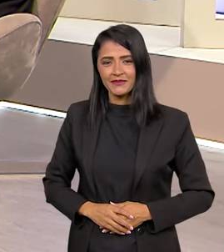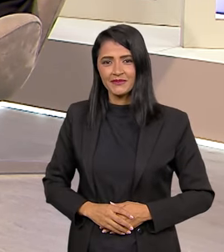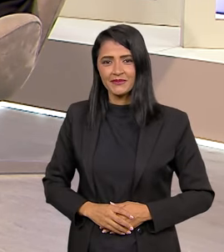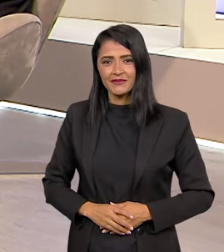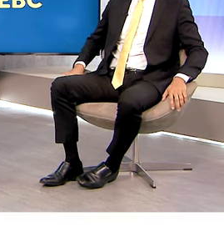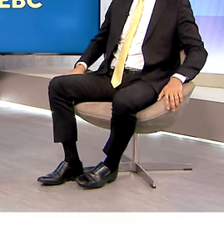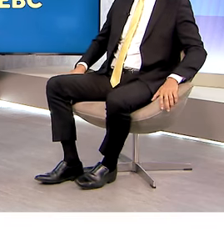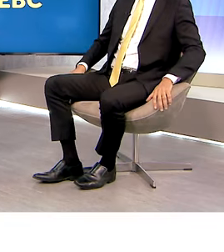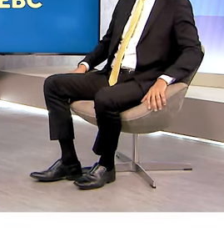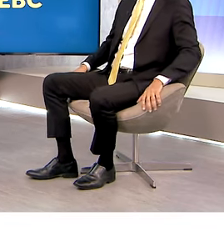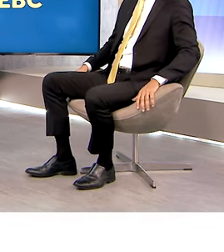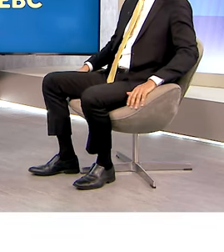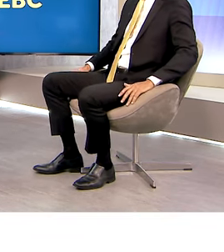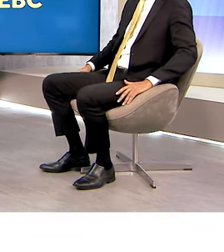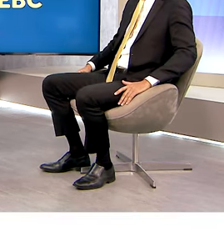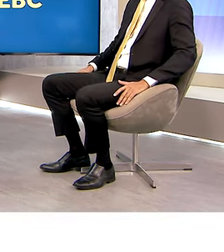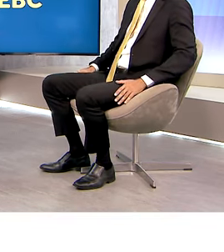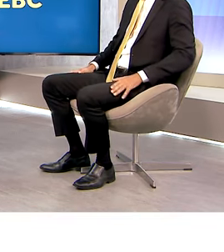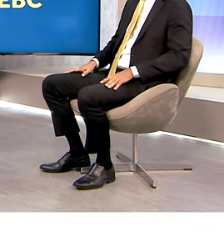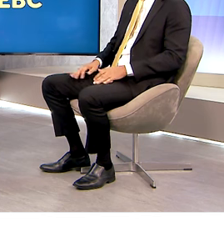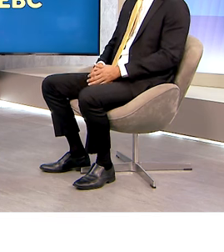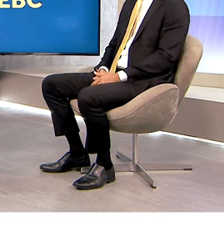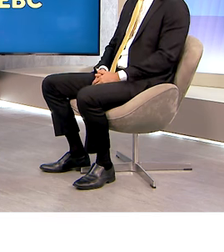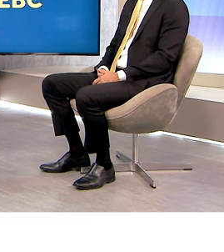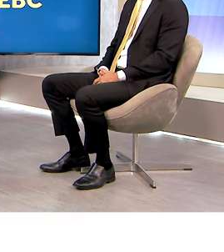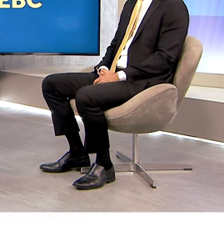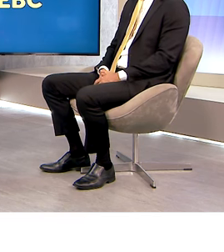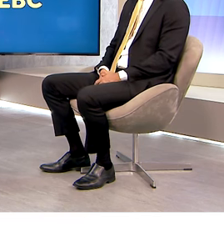O Brasil continua em